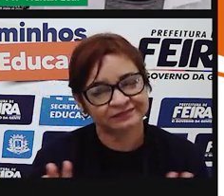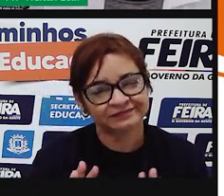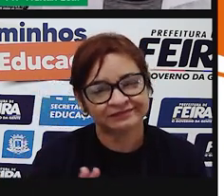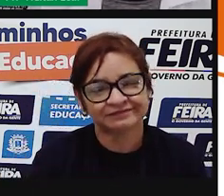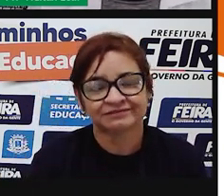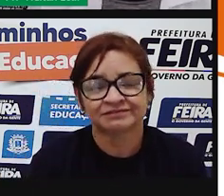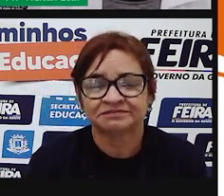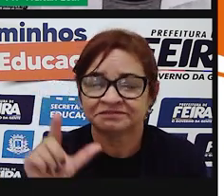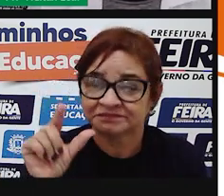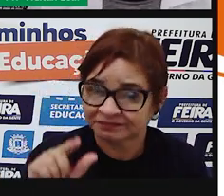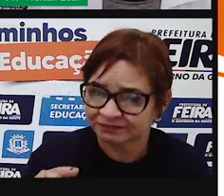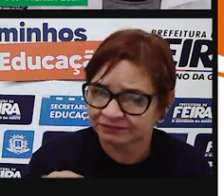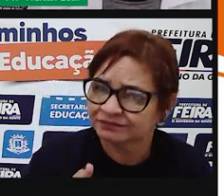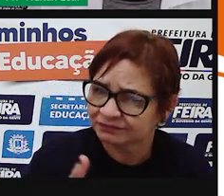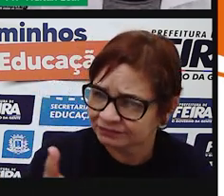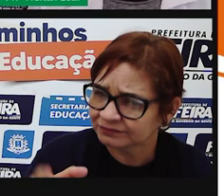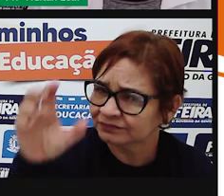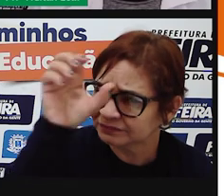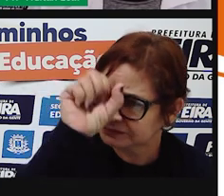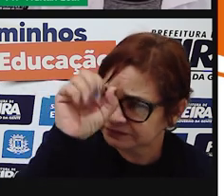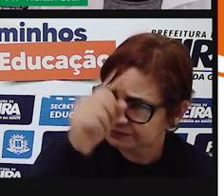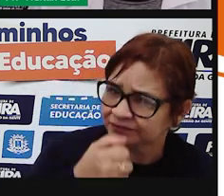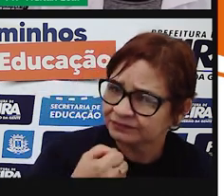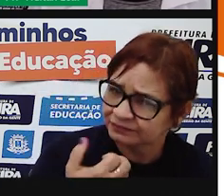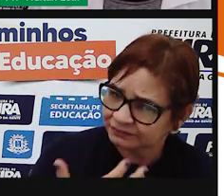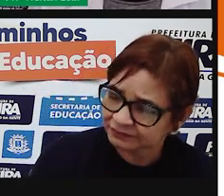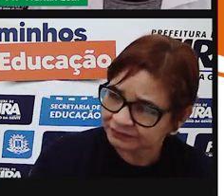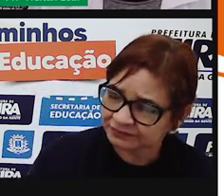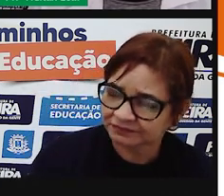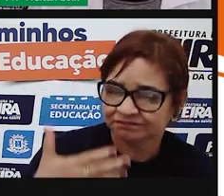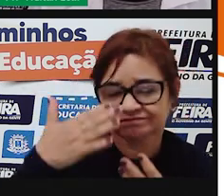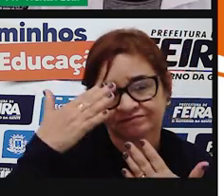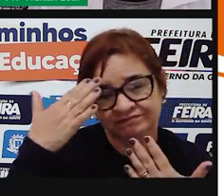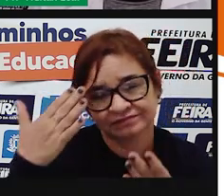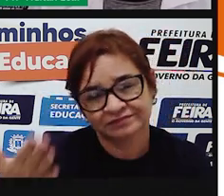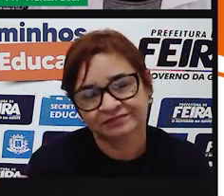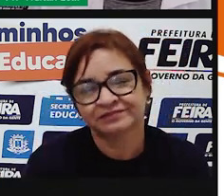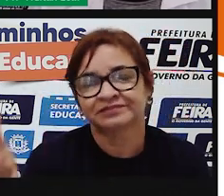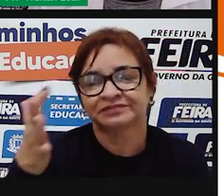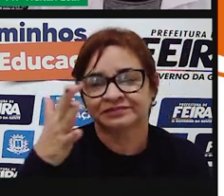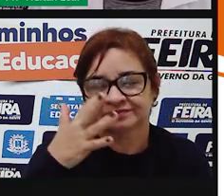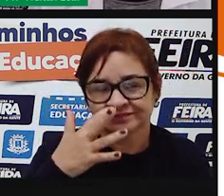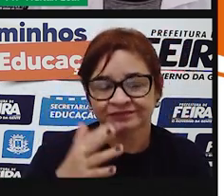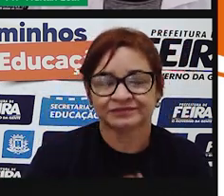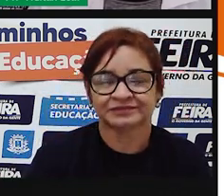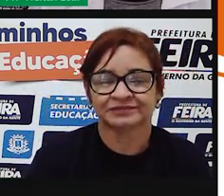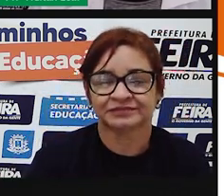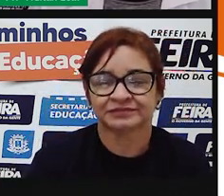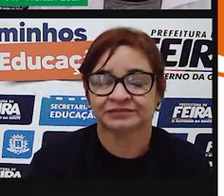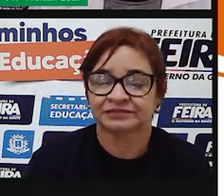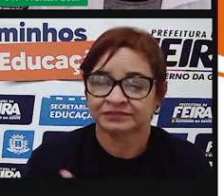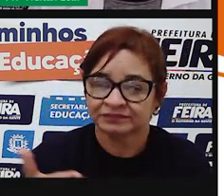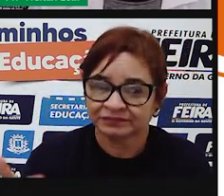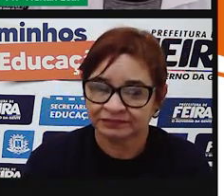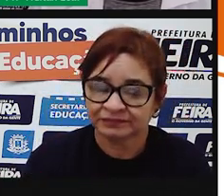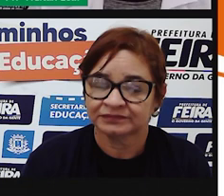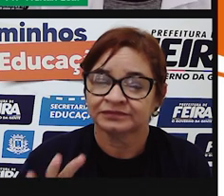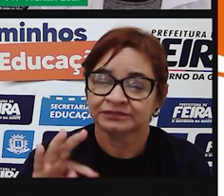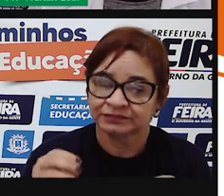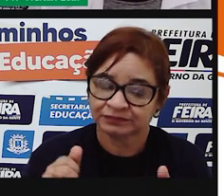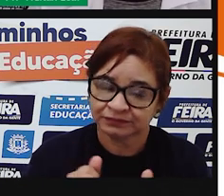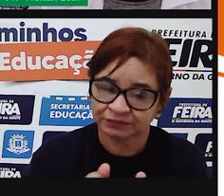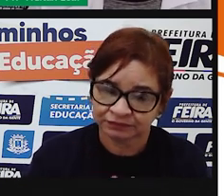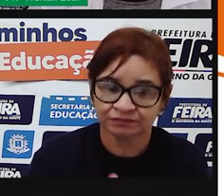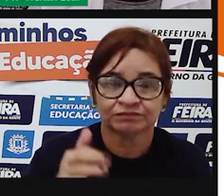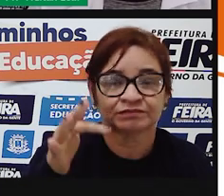Foi curta, mas creio que bem proveitosa. Então, muito obrigado pela atenção, pela participação. E nos